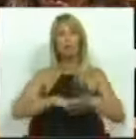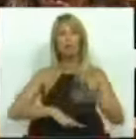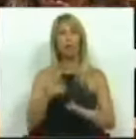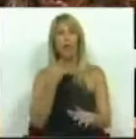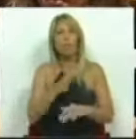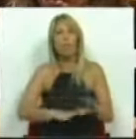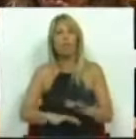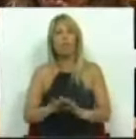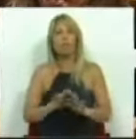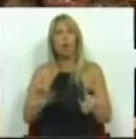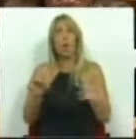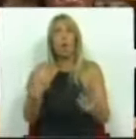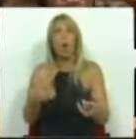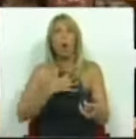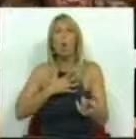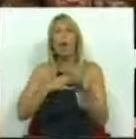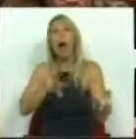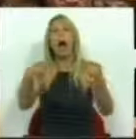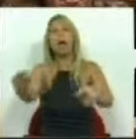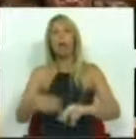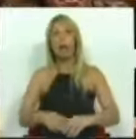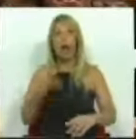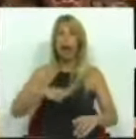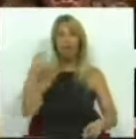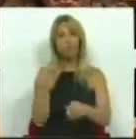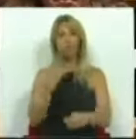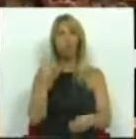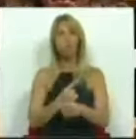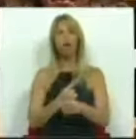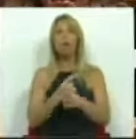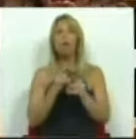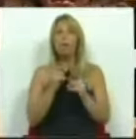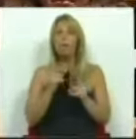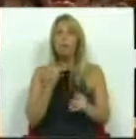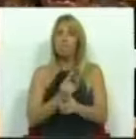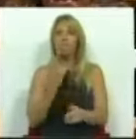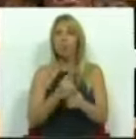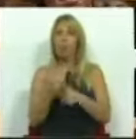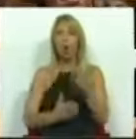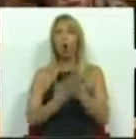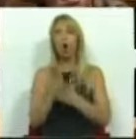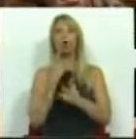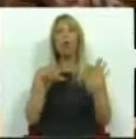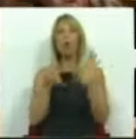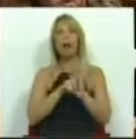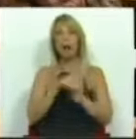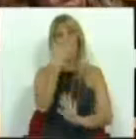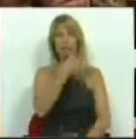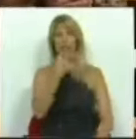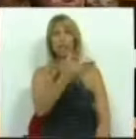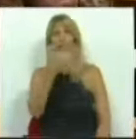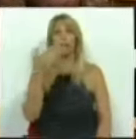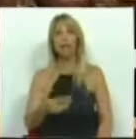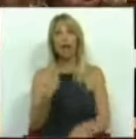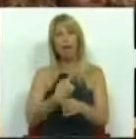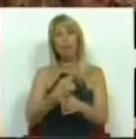como aqueles que nada querem alterar e querem permanecer agarrados à legislação de 77, mesmo quando sabem que essas